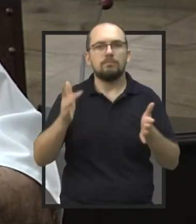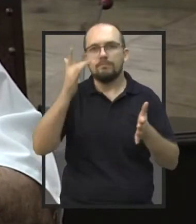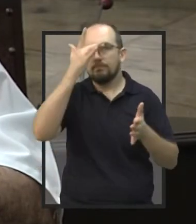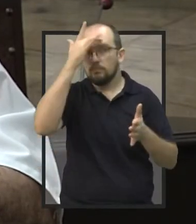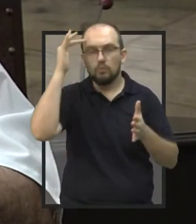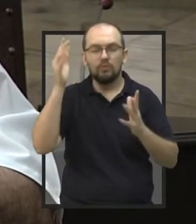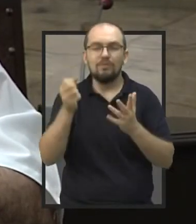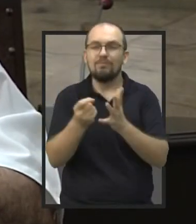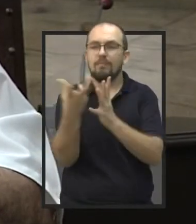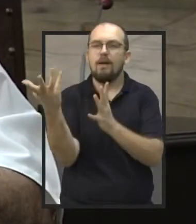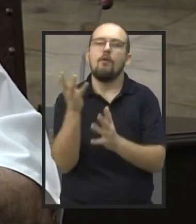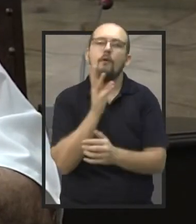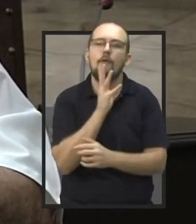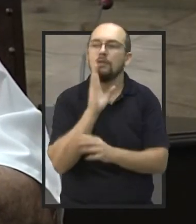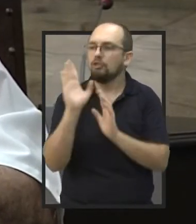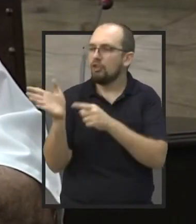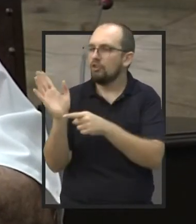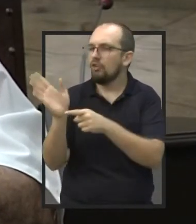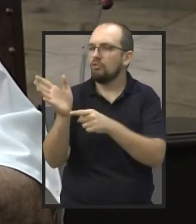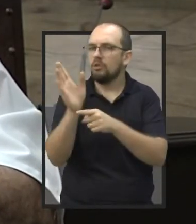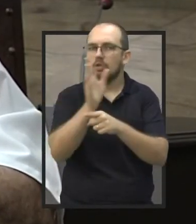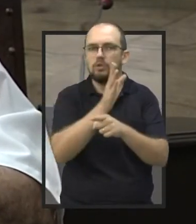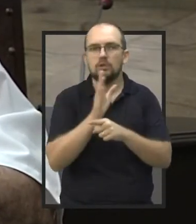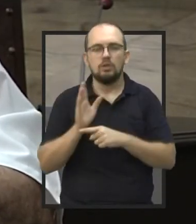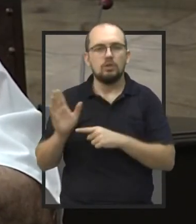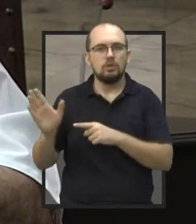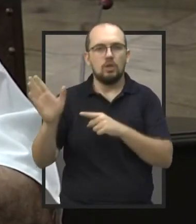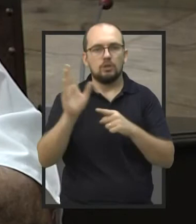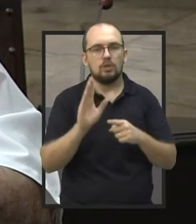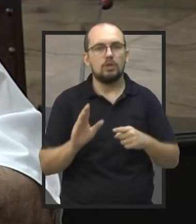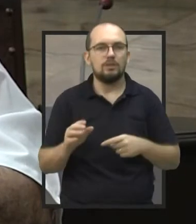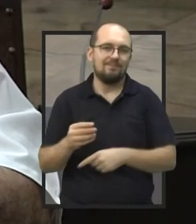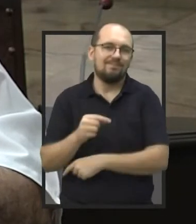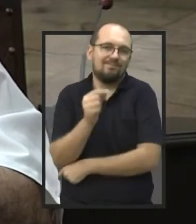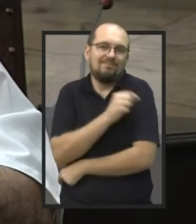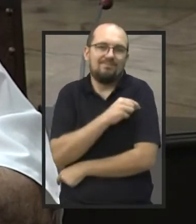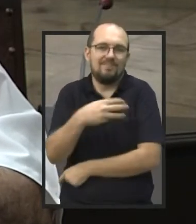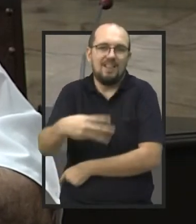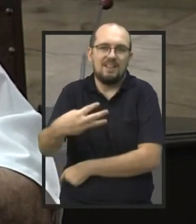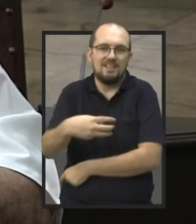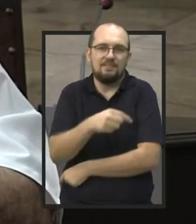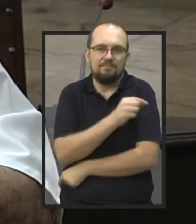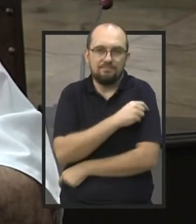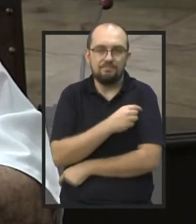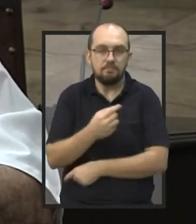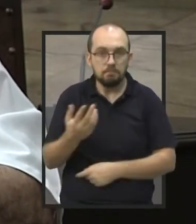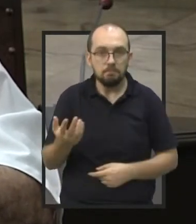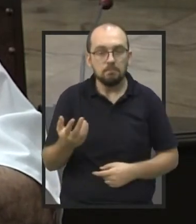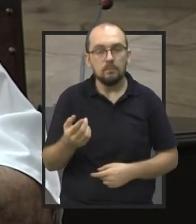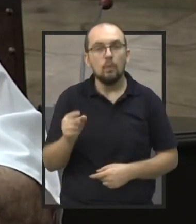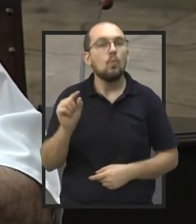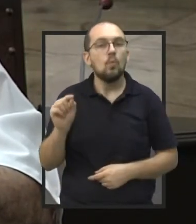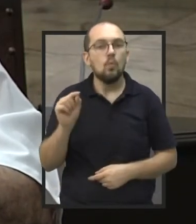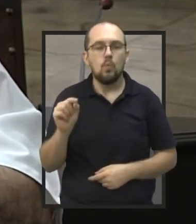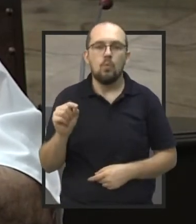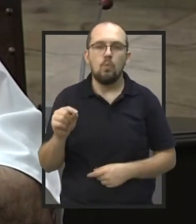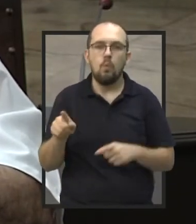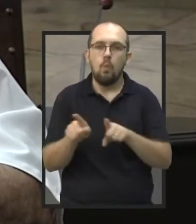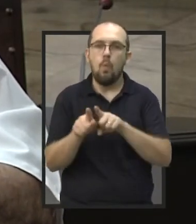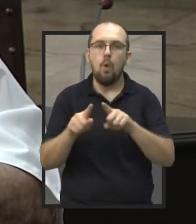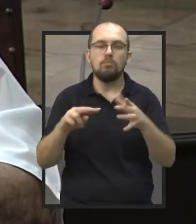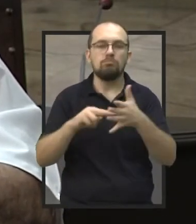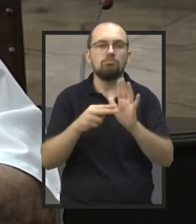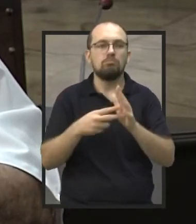que eu conheço, que já tomaram a dose de reforço, que dá um aumento